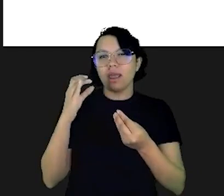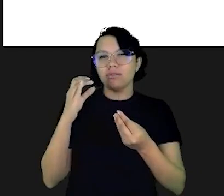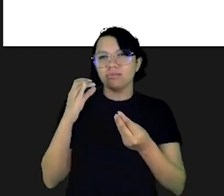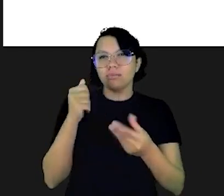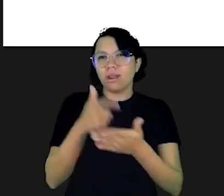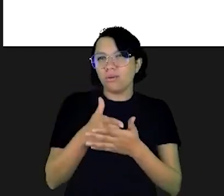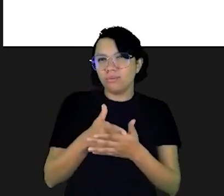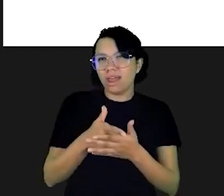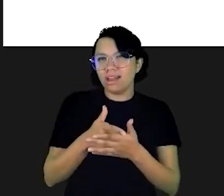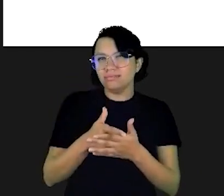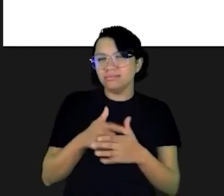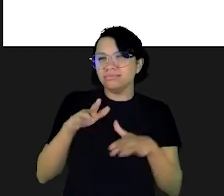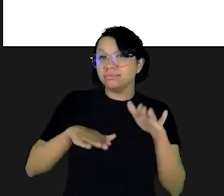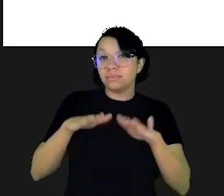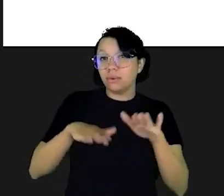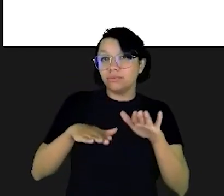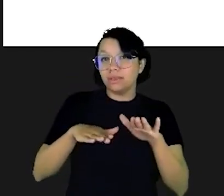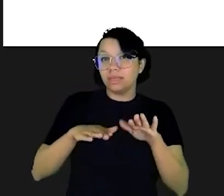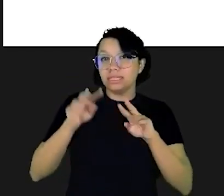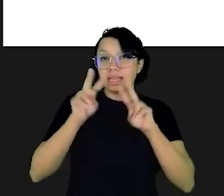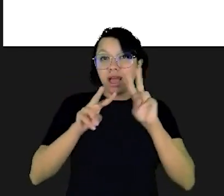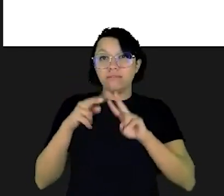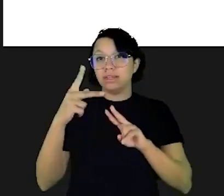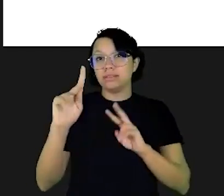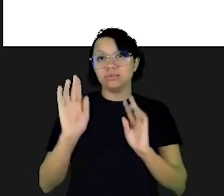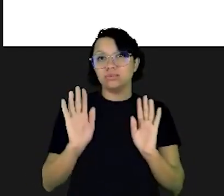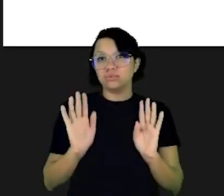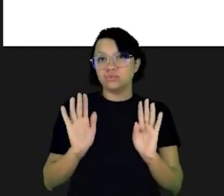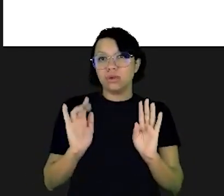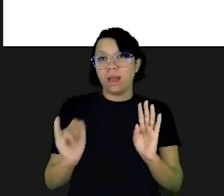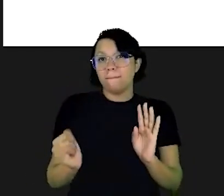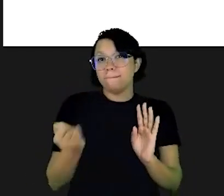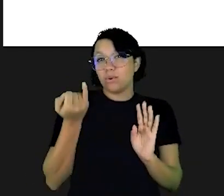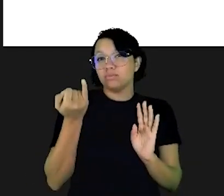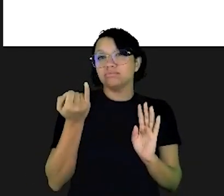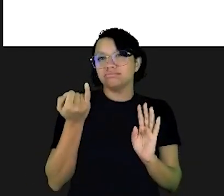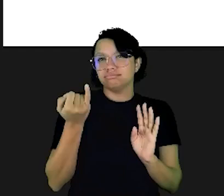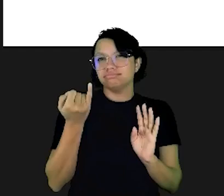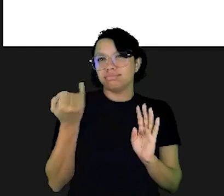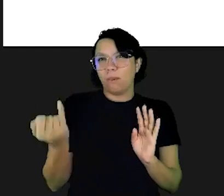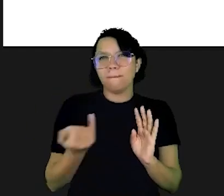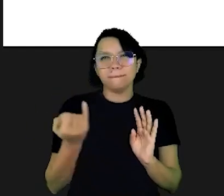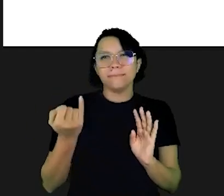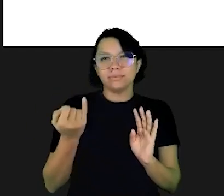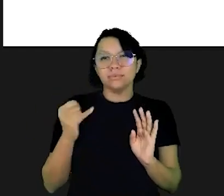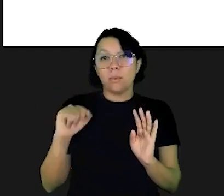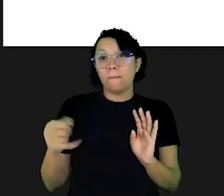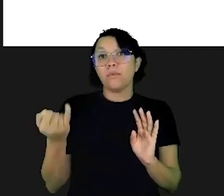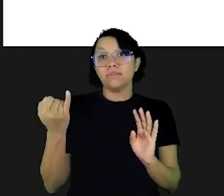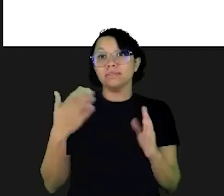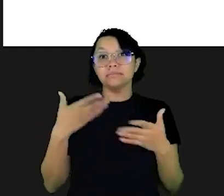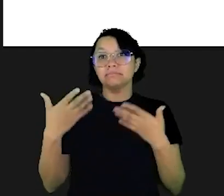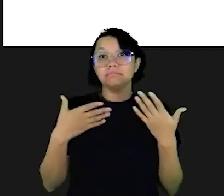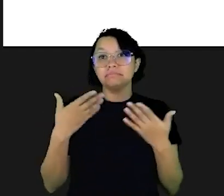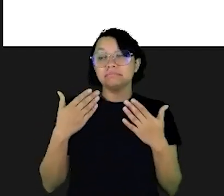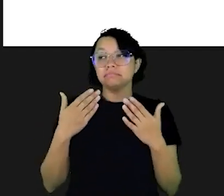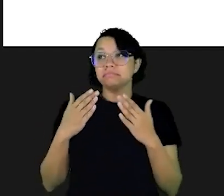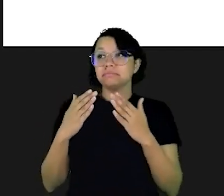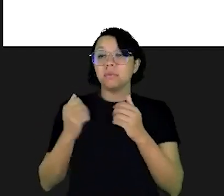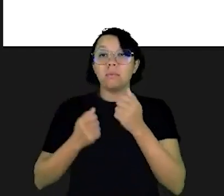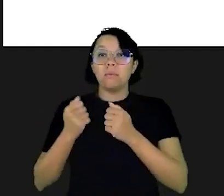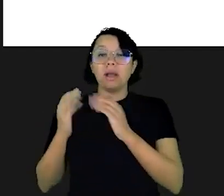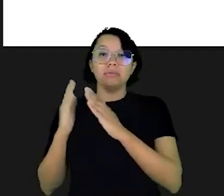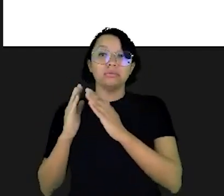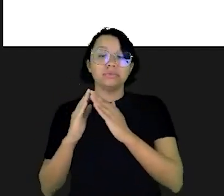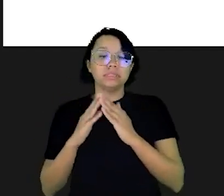pena pegar um crédito para atender essa emergência talvez avaliação sua ou para aproveitar uma oportunidade o